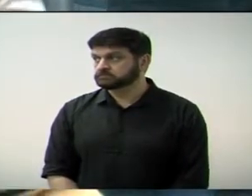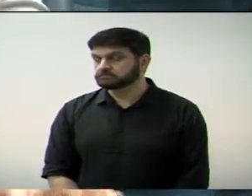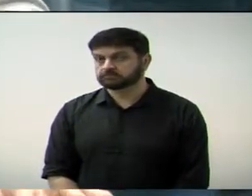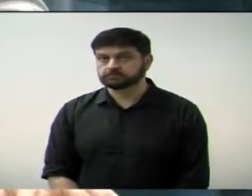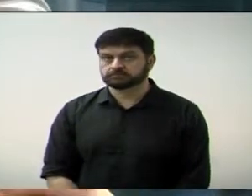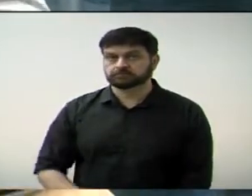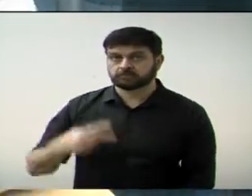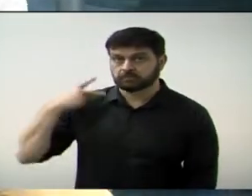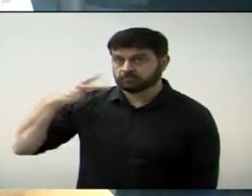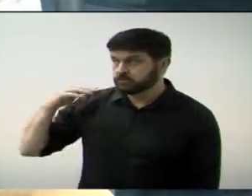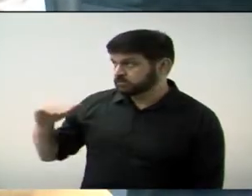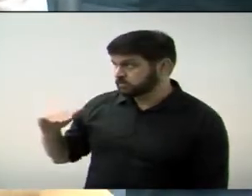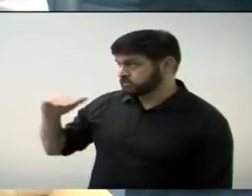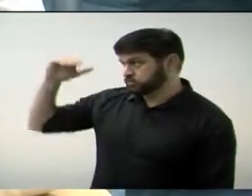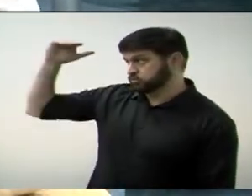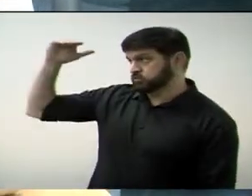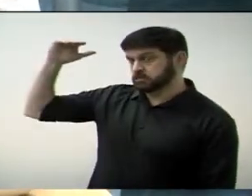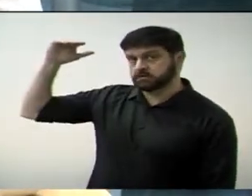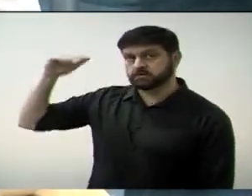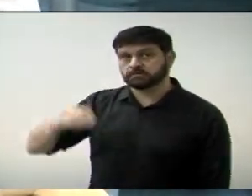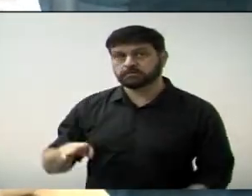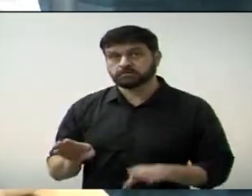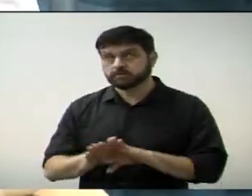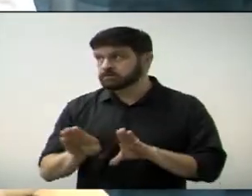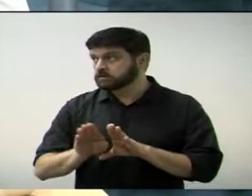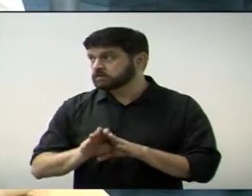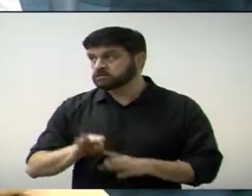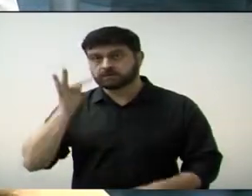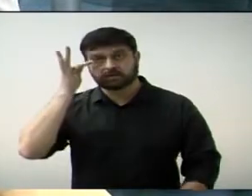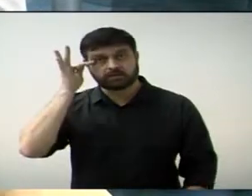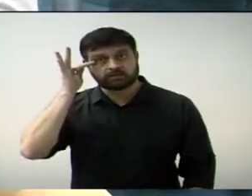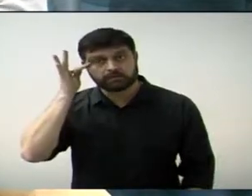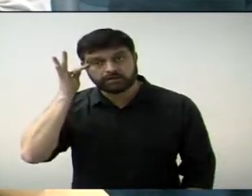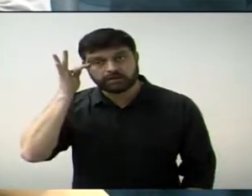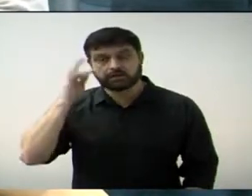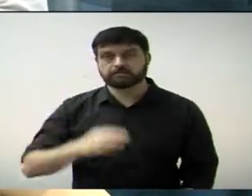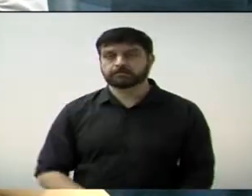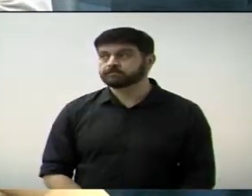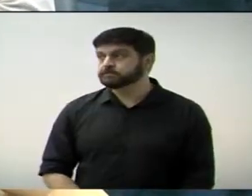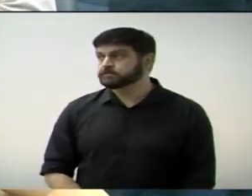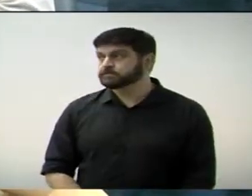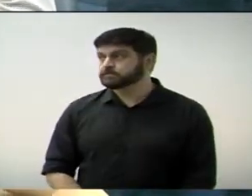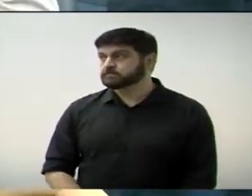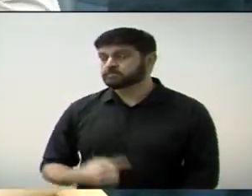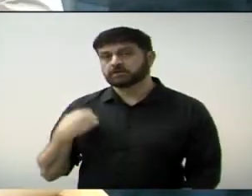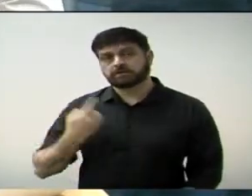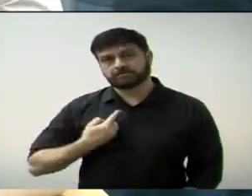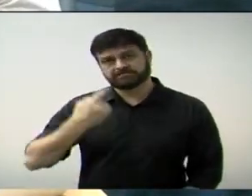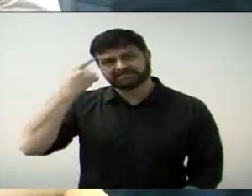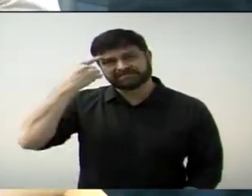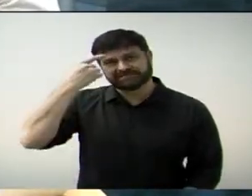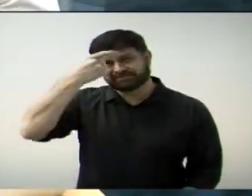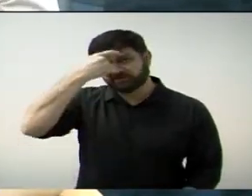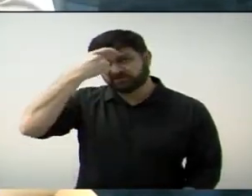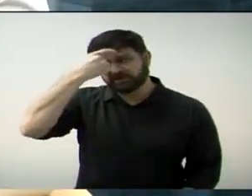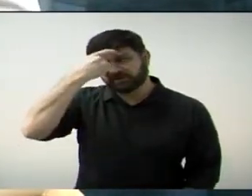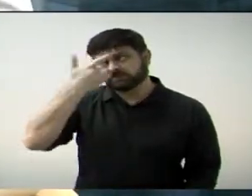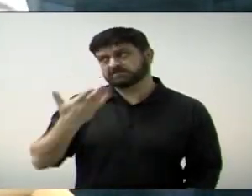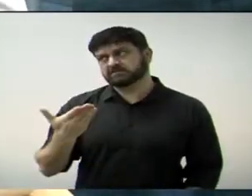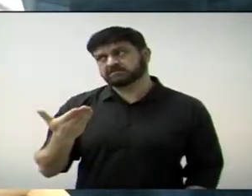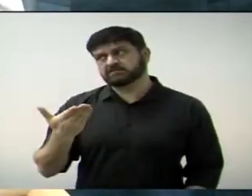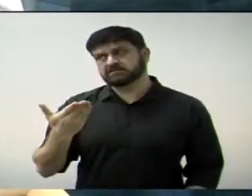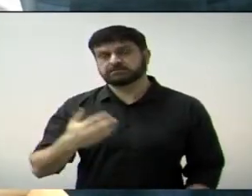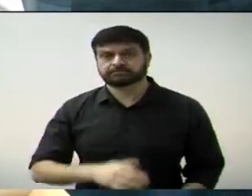Vereador João Mota, vereador Flávio Xavier, a gente tem que ser coerente. Vamos lá.